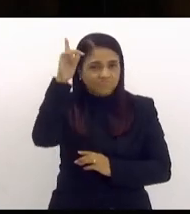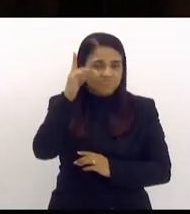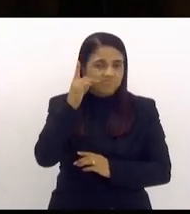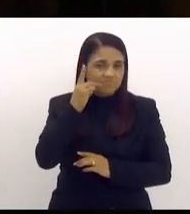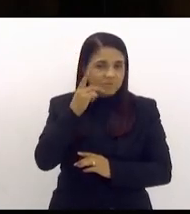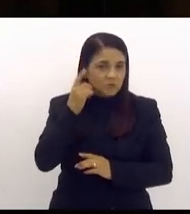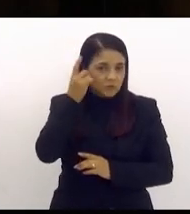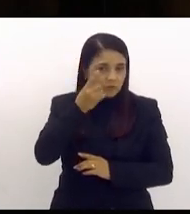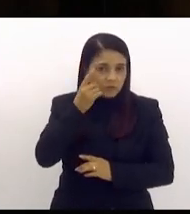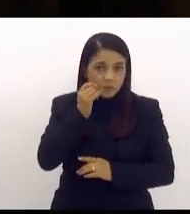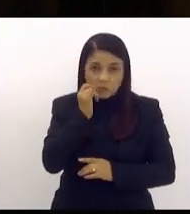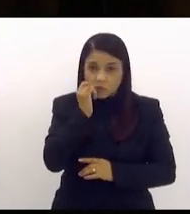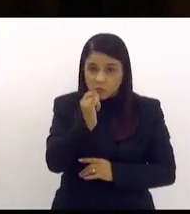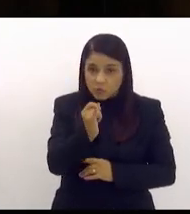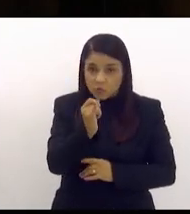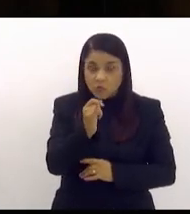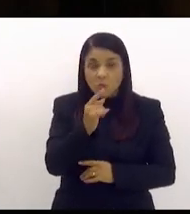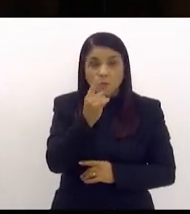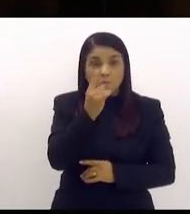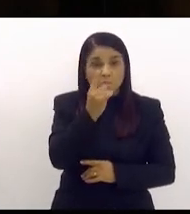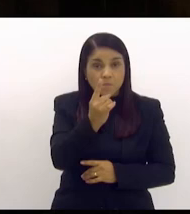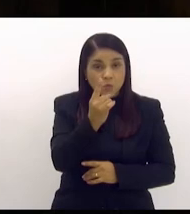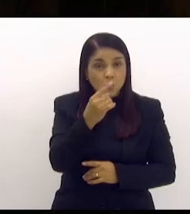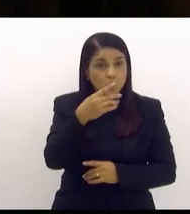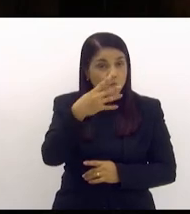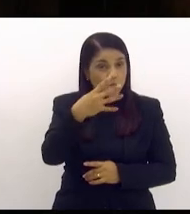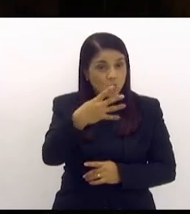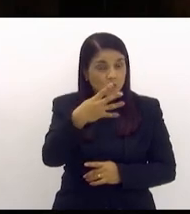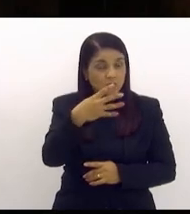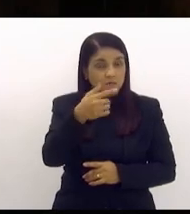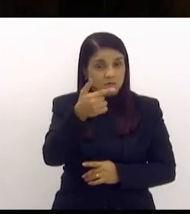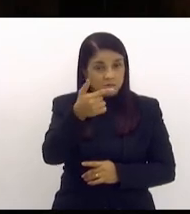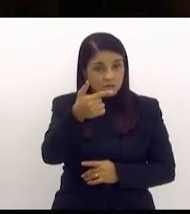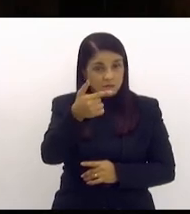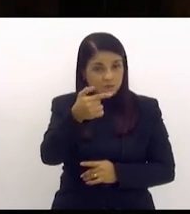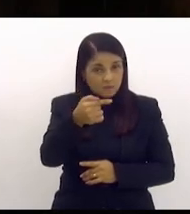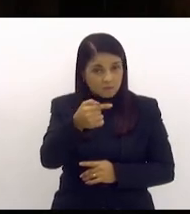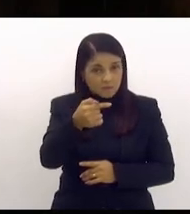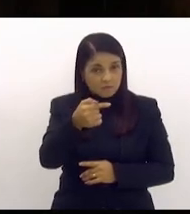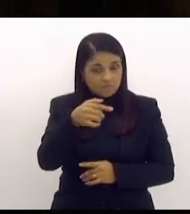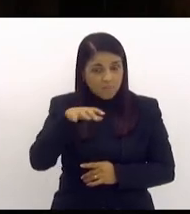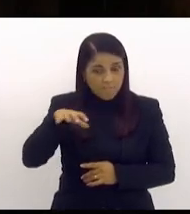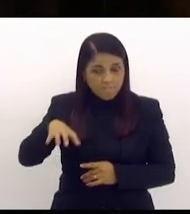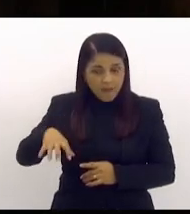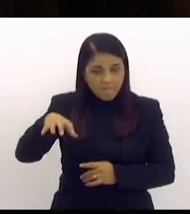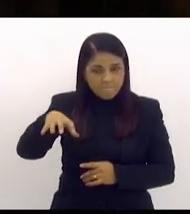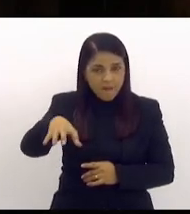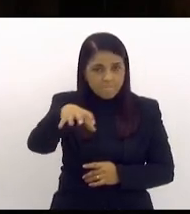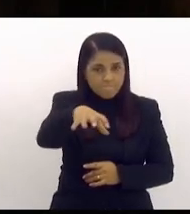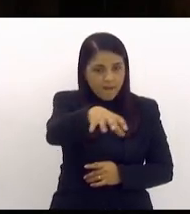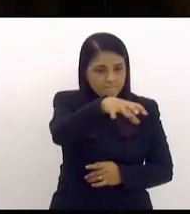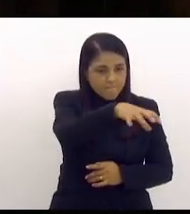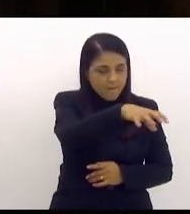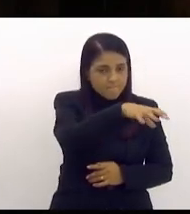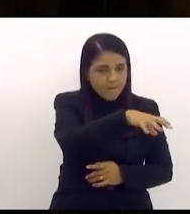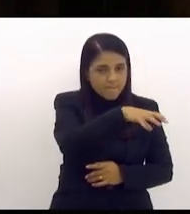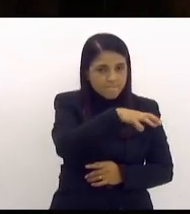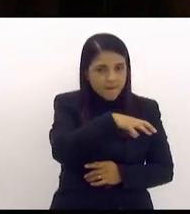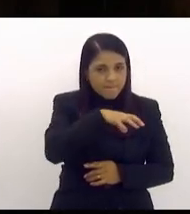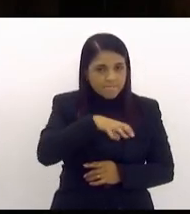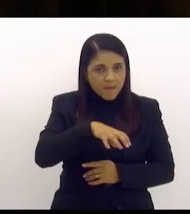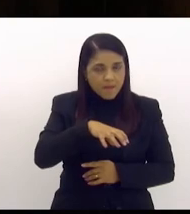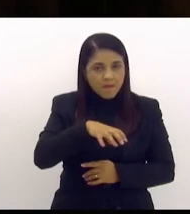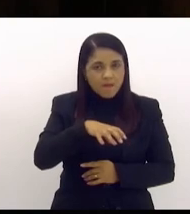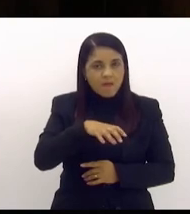mil quatrocentos e dezessete áreas efetivamente com poder